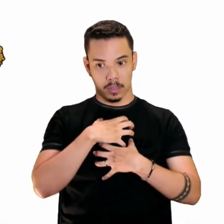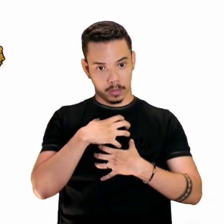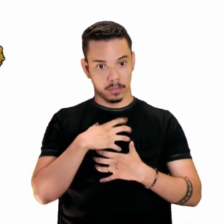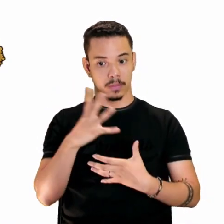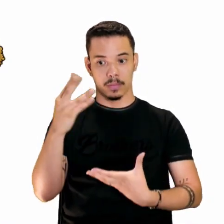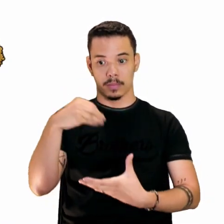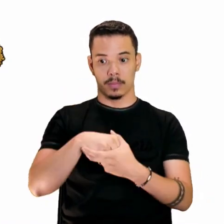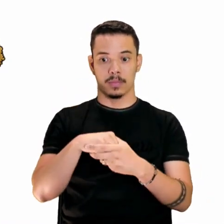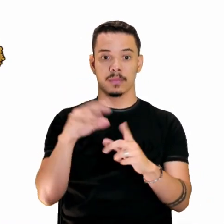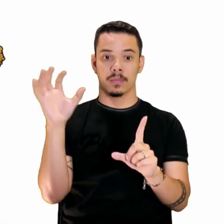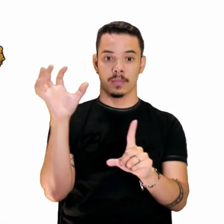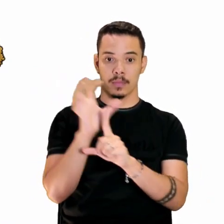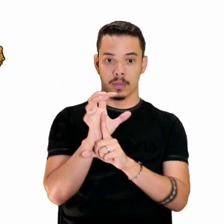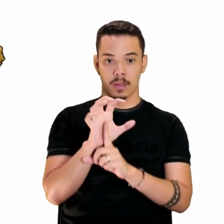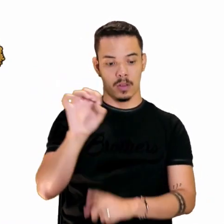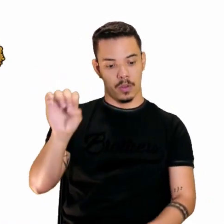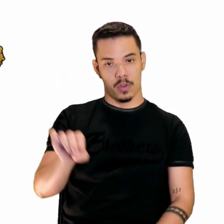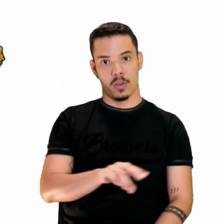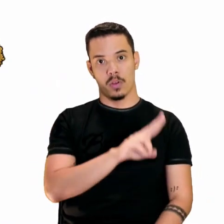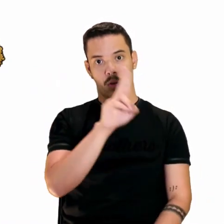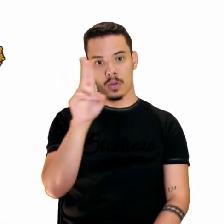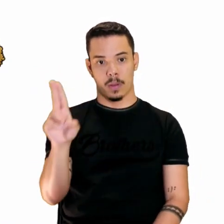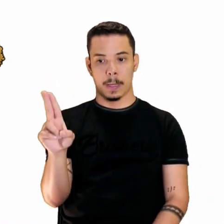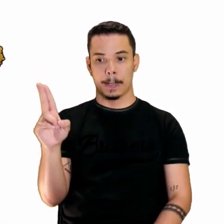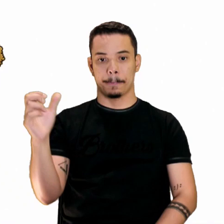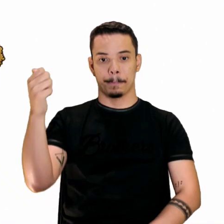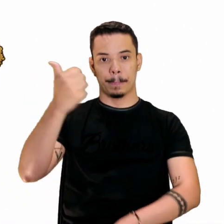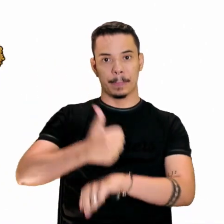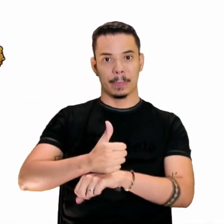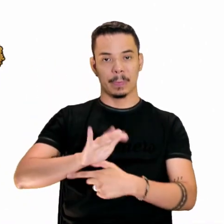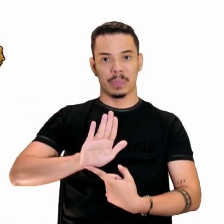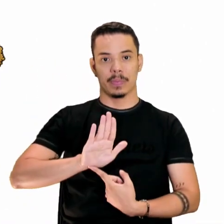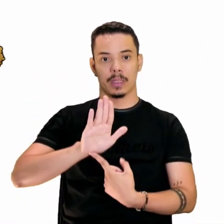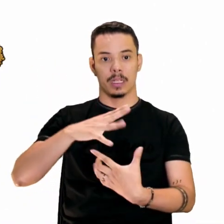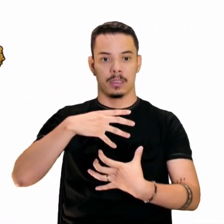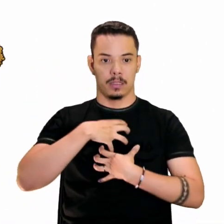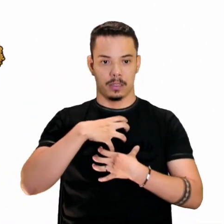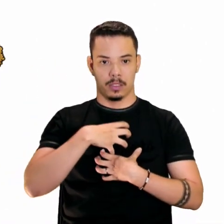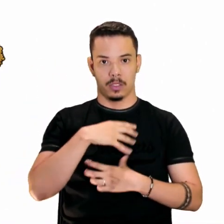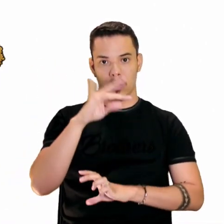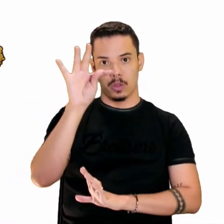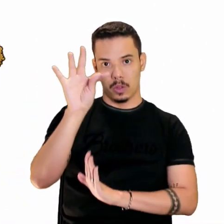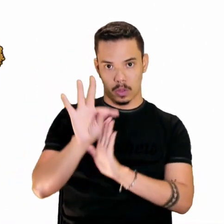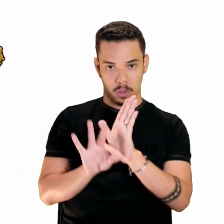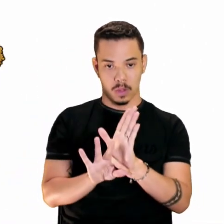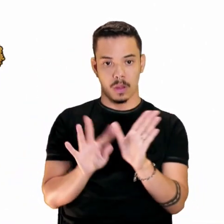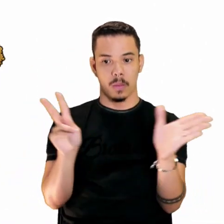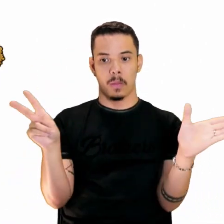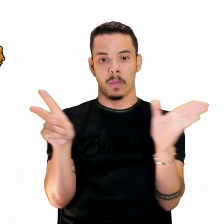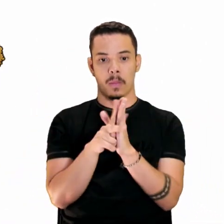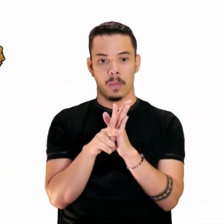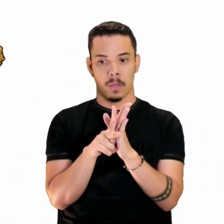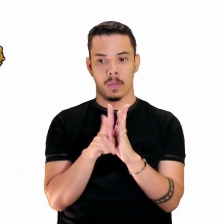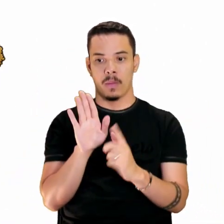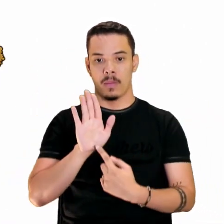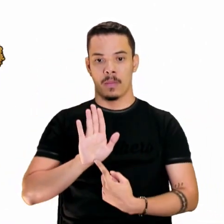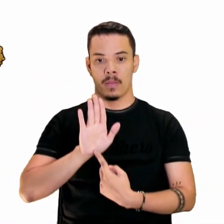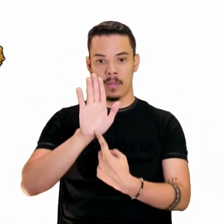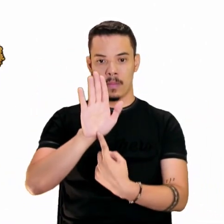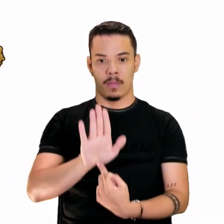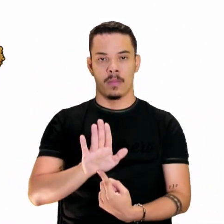infere-se ou subverte o sentido do texto, o qual passa a apresentar